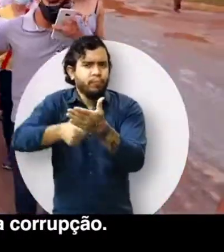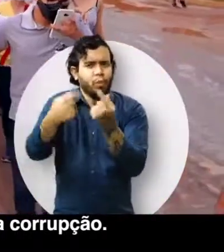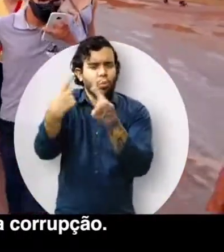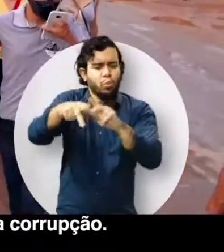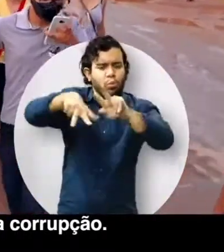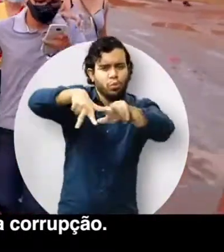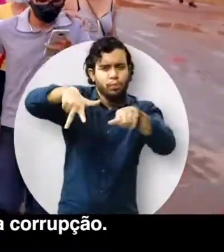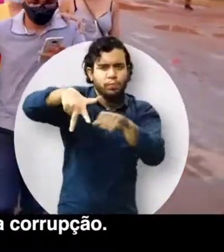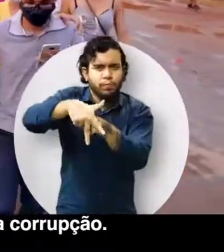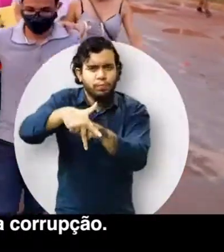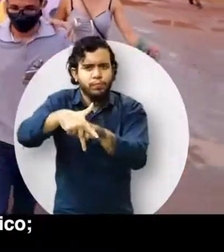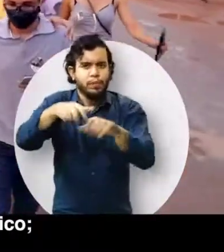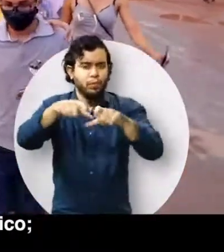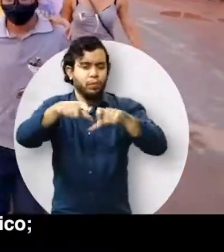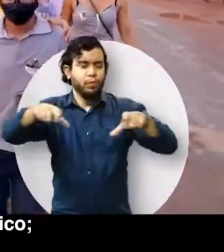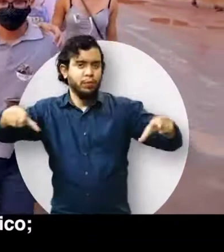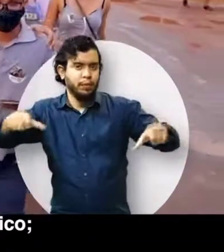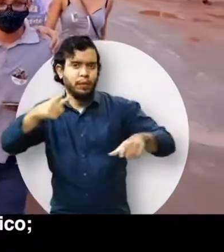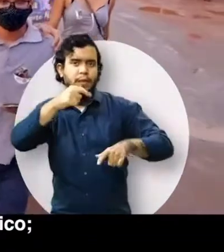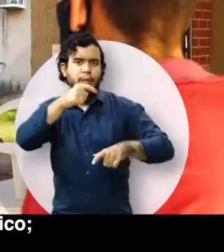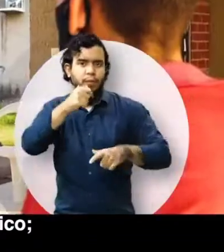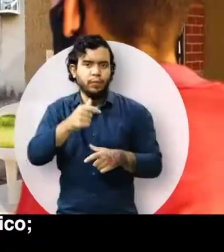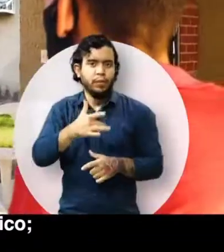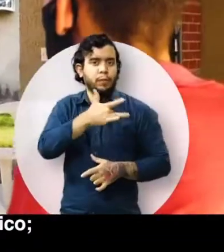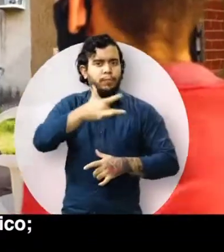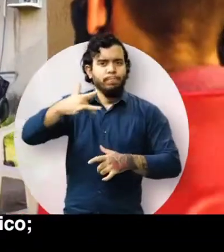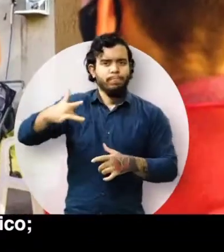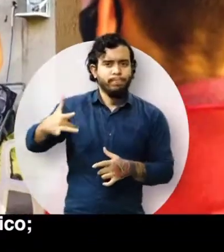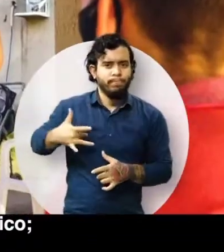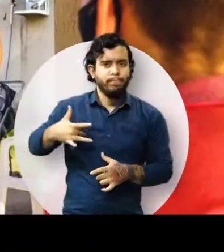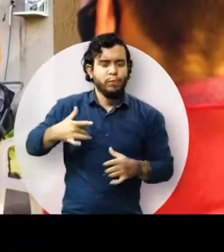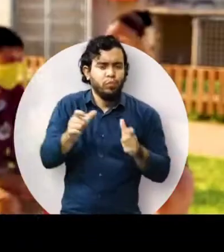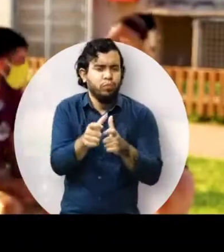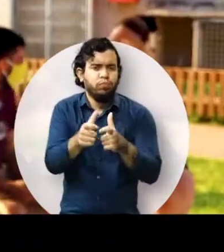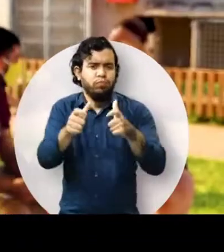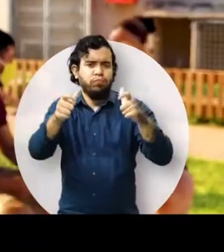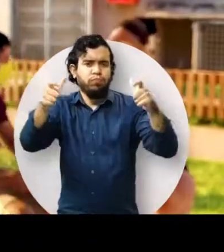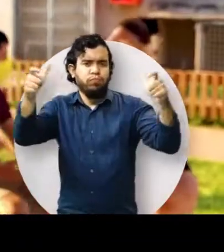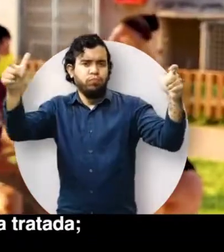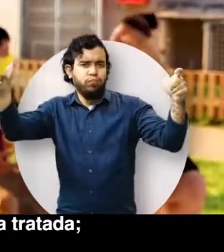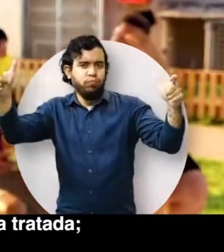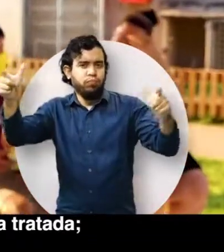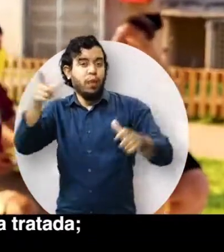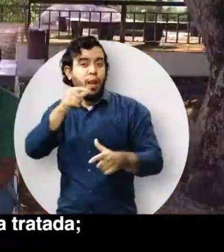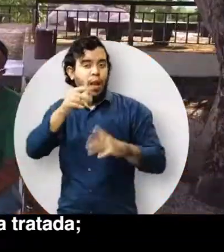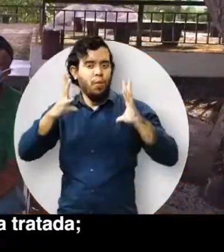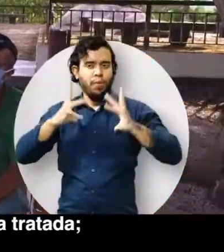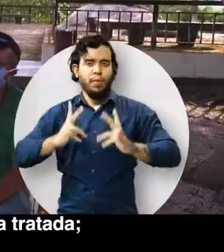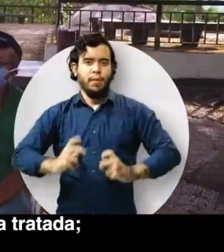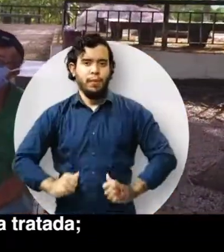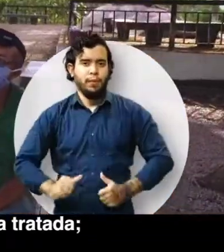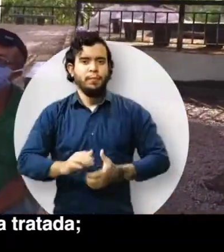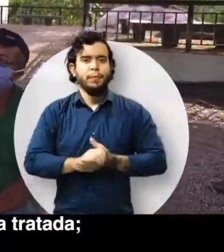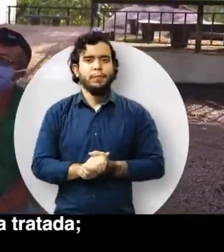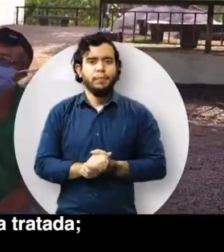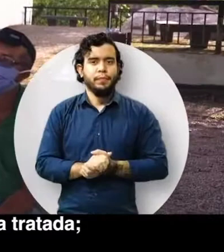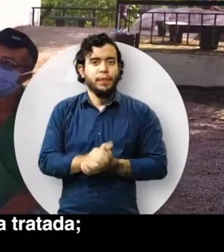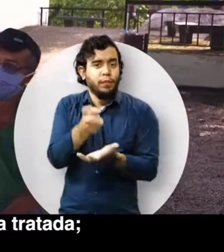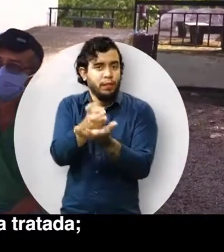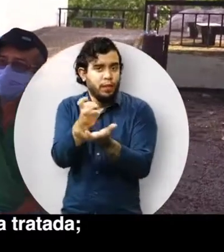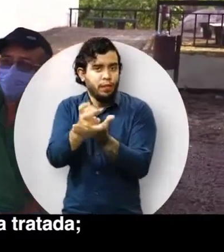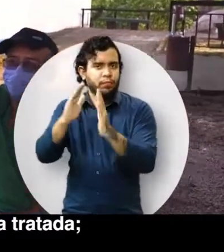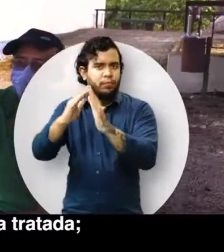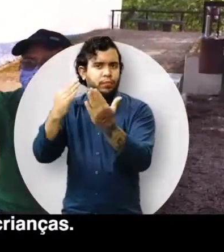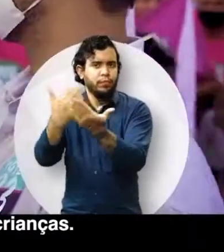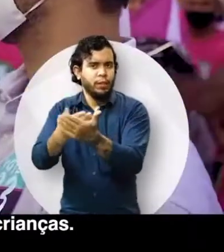lutará contra a corrupção. Que irá lutar pelo saneamento básico, pela saúde, pela ampliação do fornecimento de água